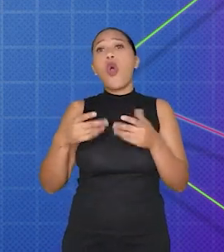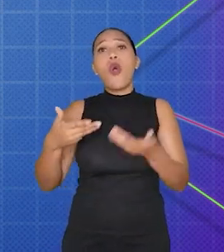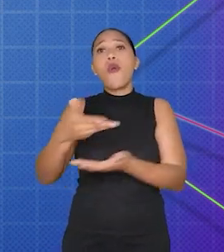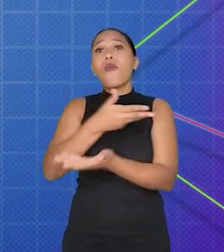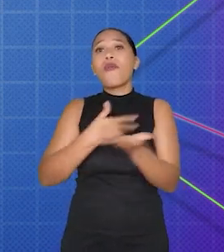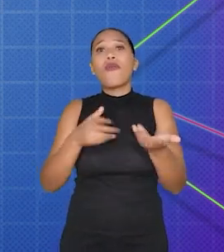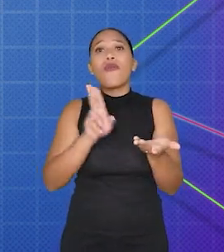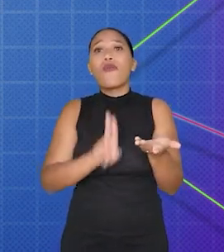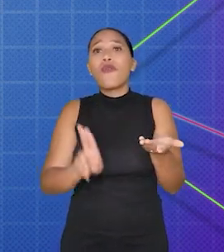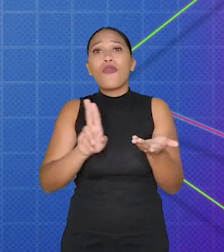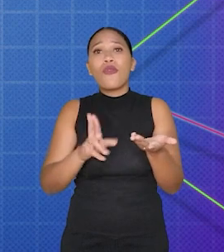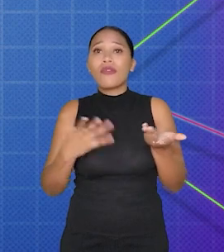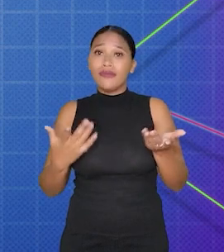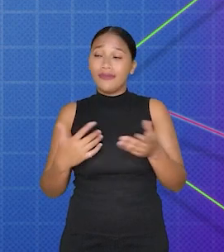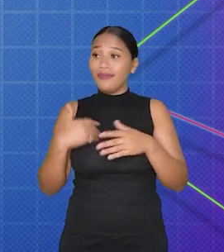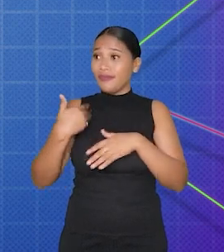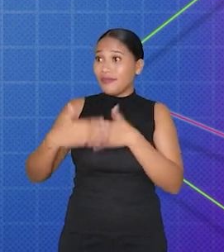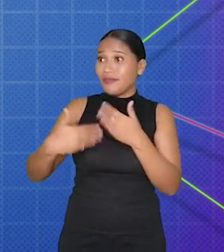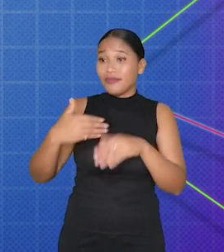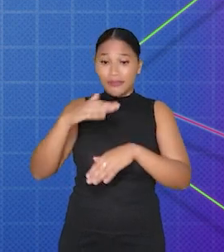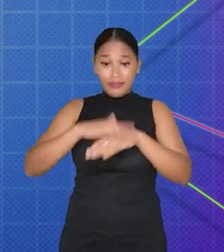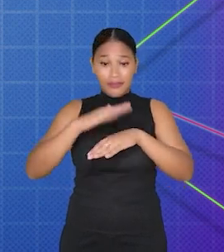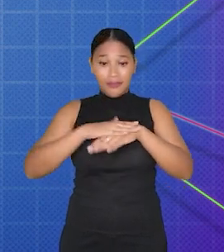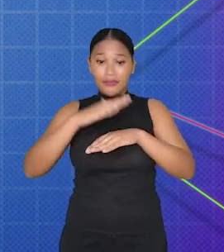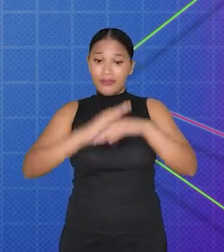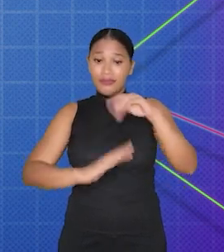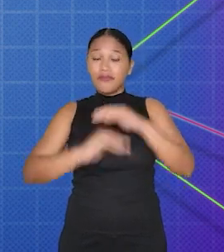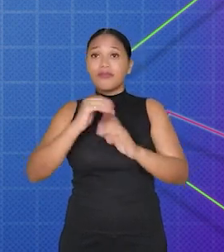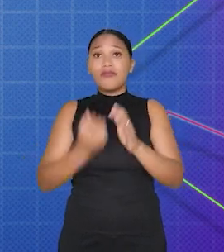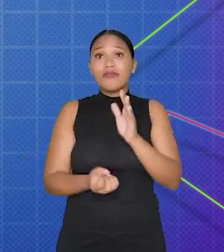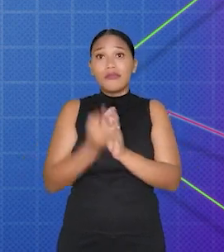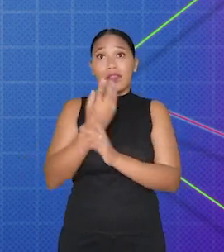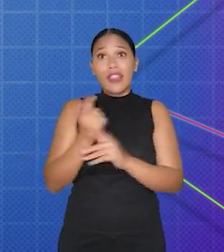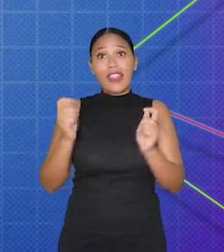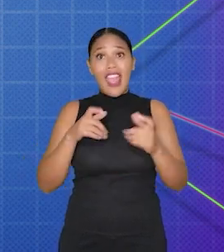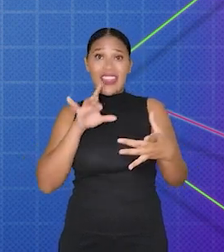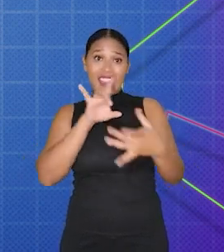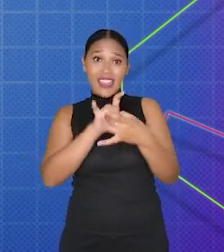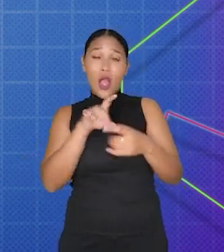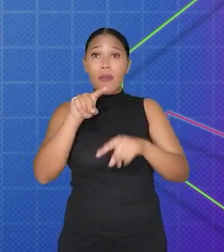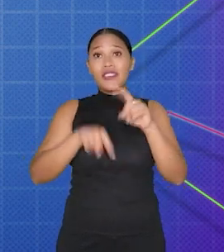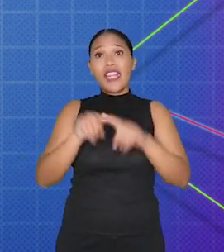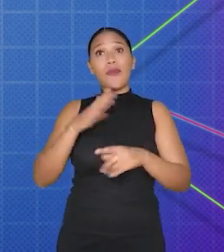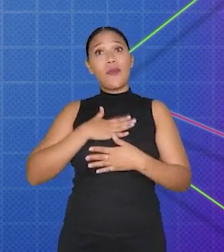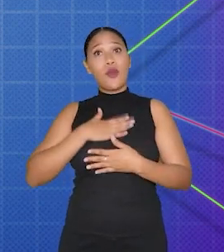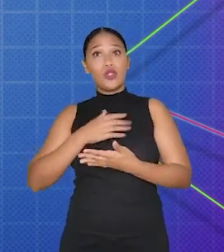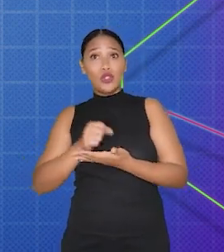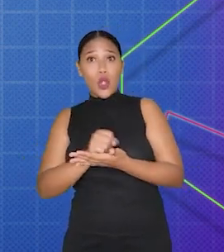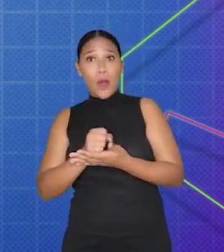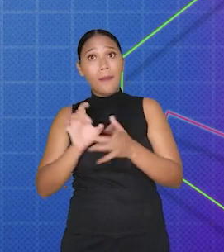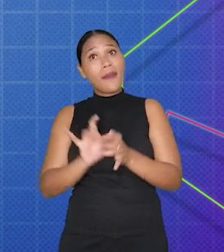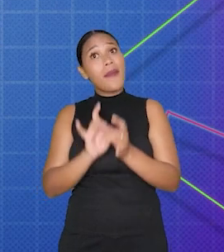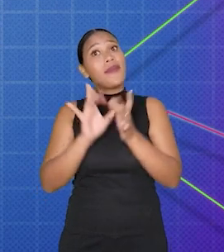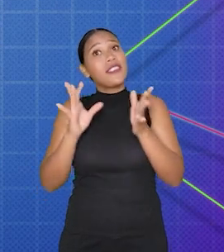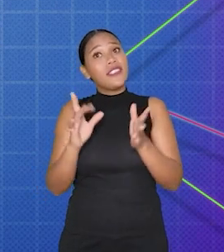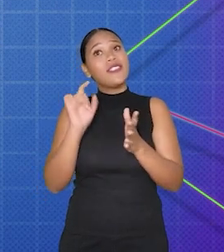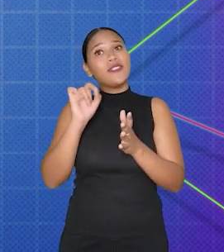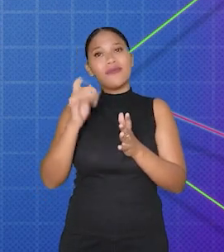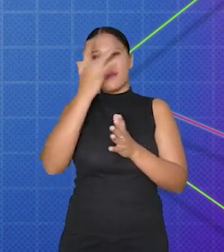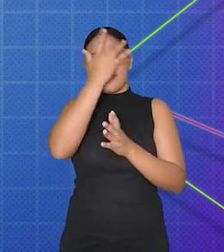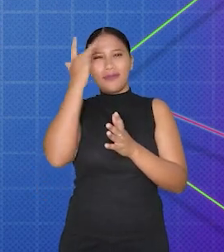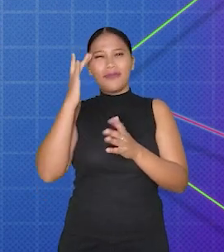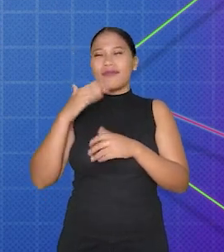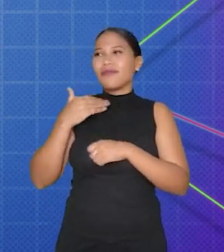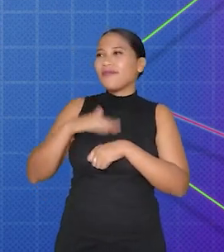para os jogos. Com ela, os desenvolvedores podem facilmente criar interação entre os objetos e seus jogos, permitindo assim